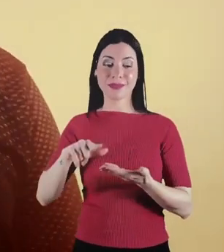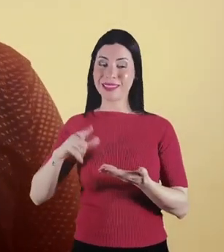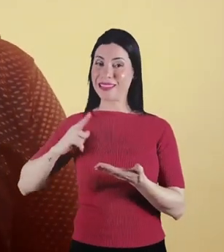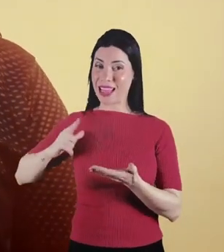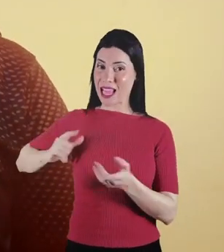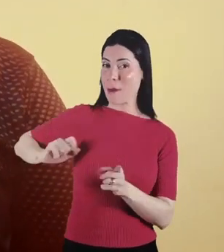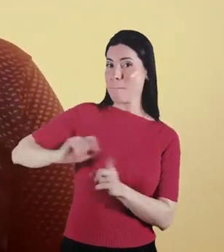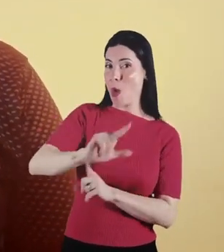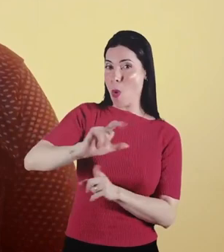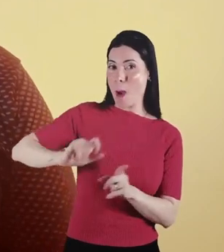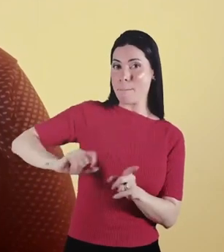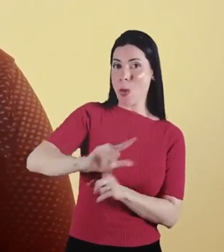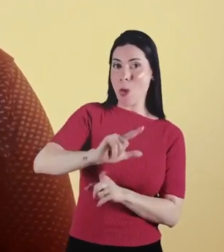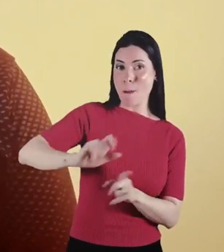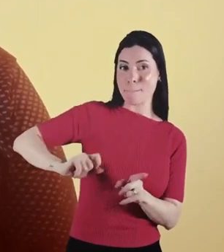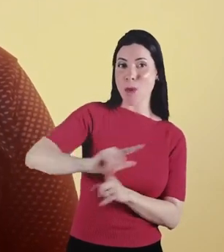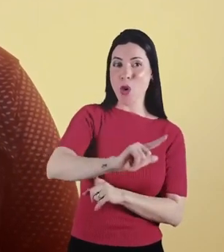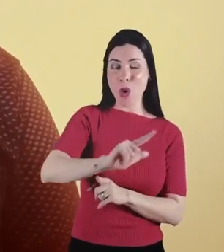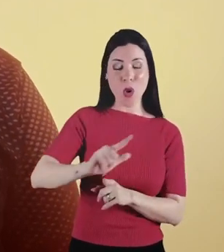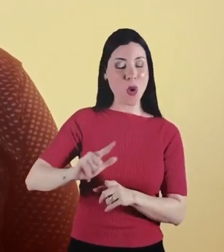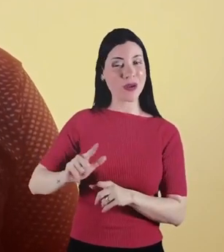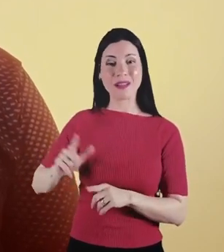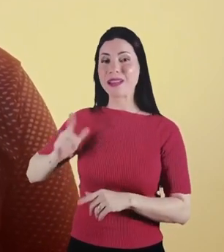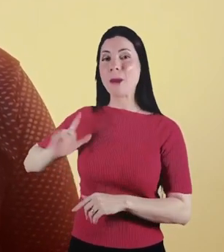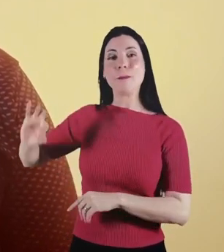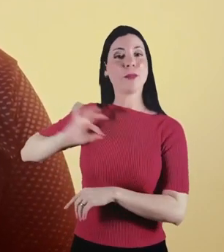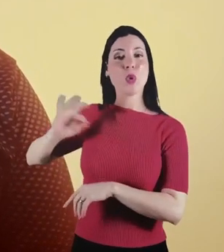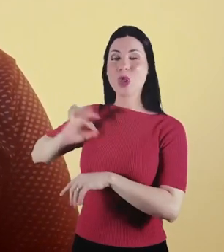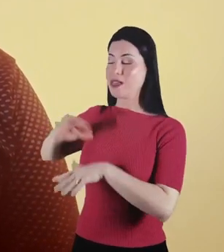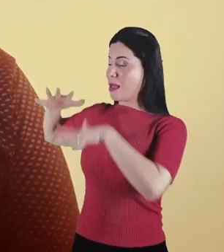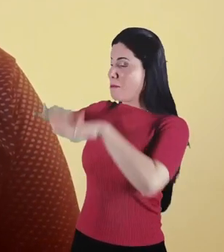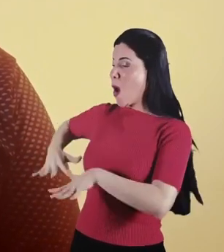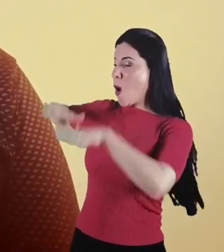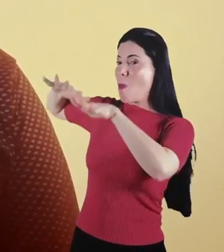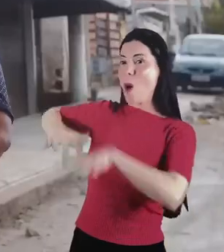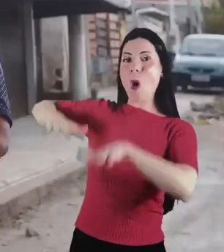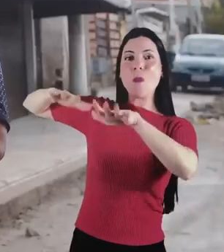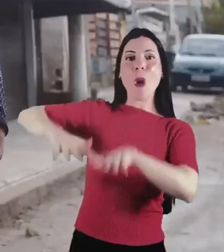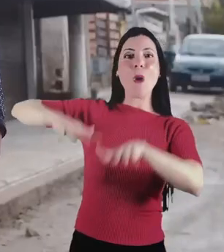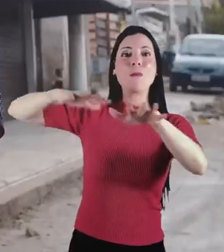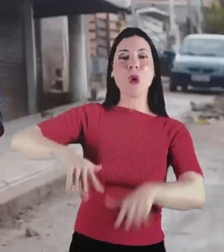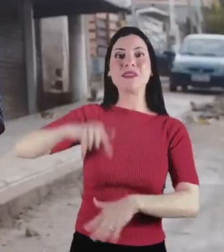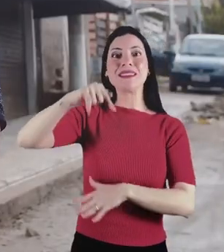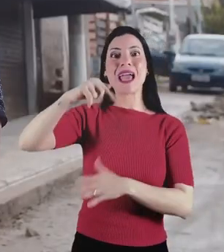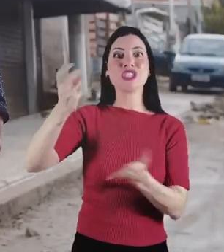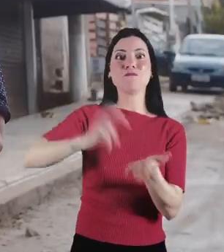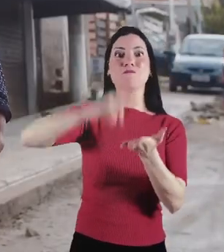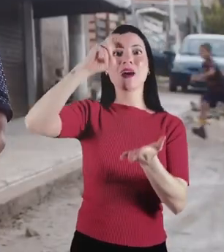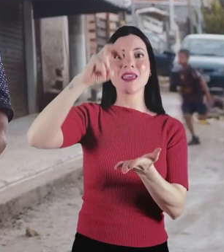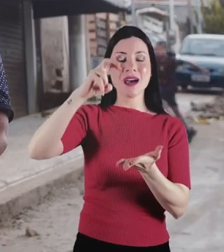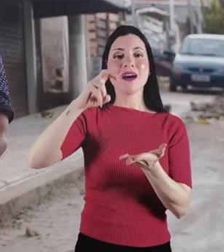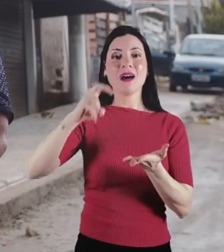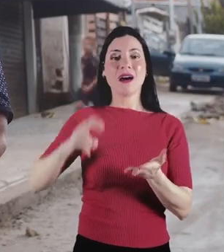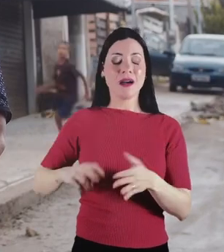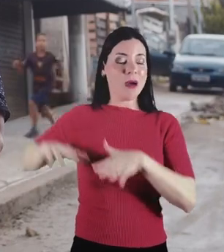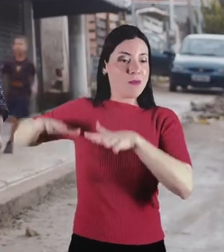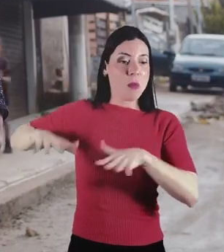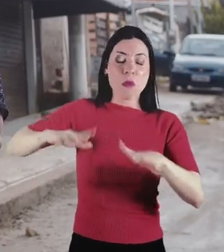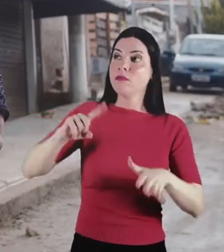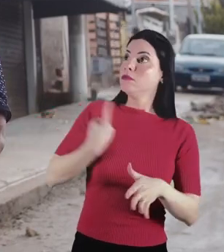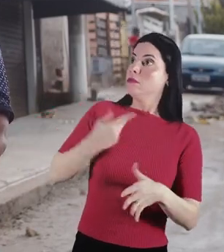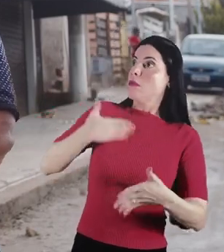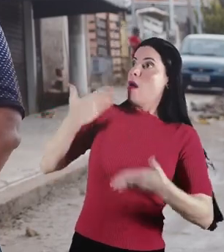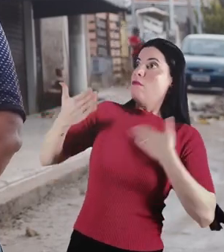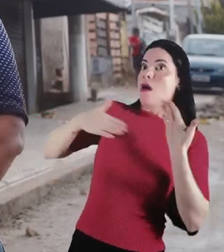despejos lá, e aí o último foi bem violento. Na verdade, acordamos com a tropa de choque, 7 horas da manhã,